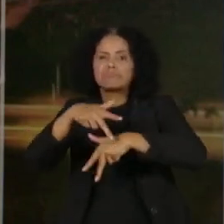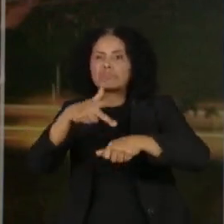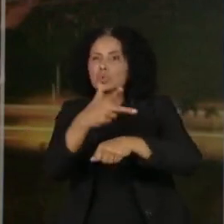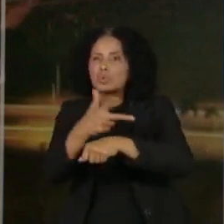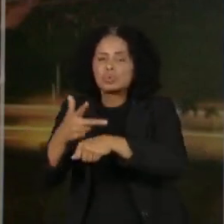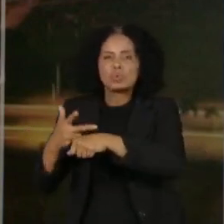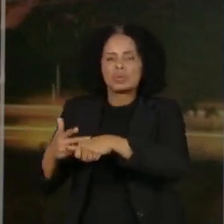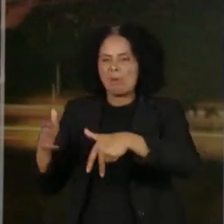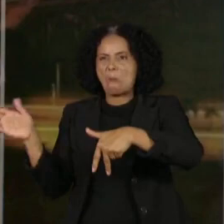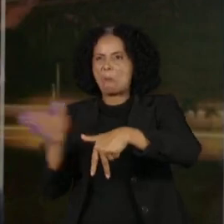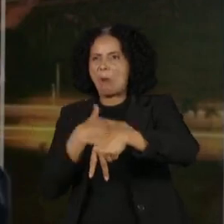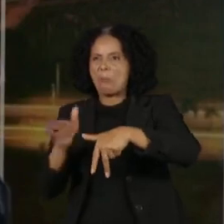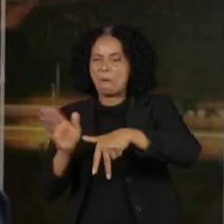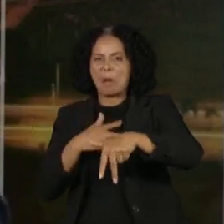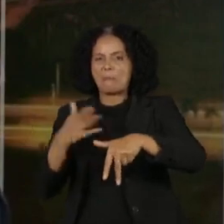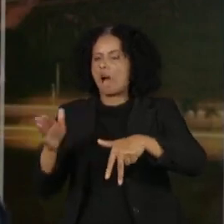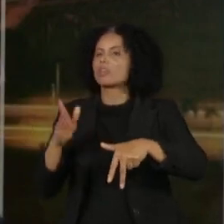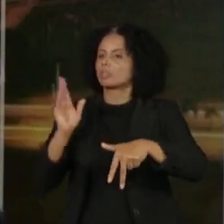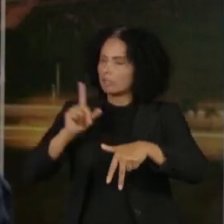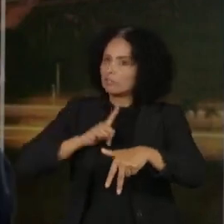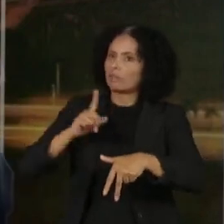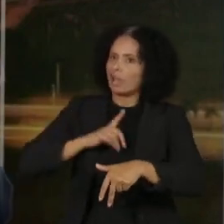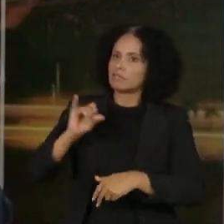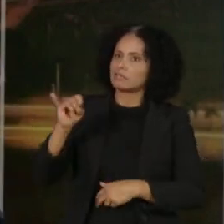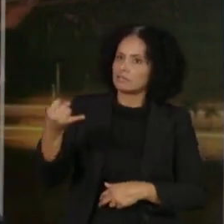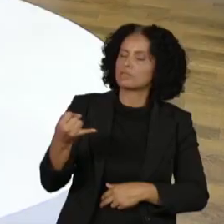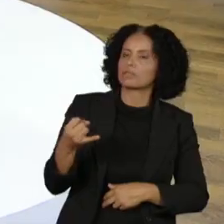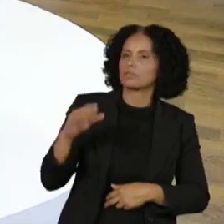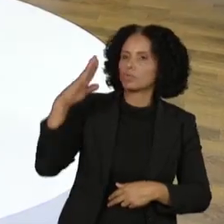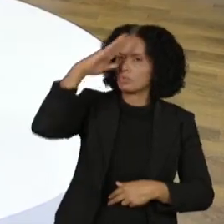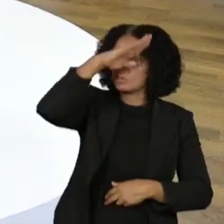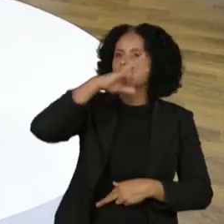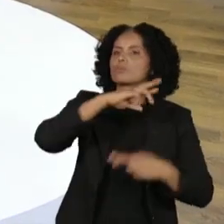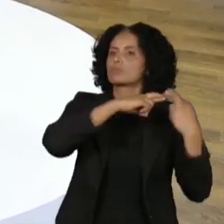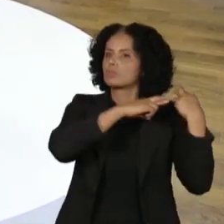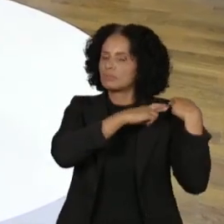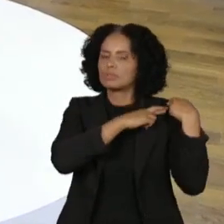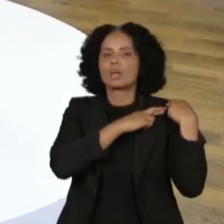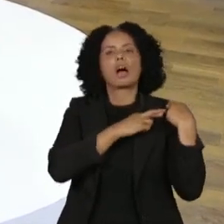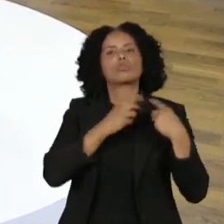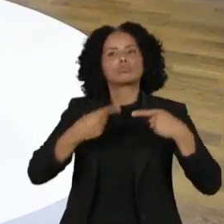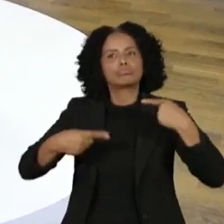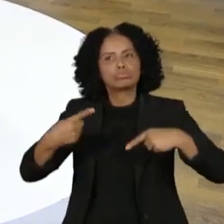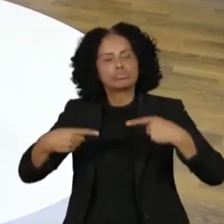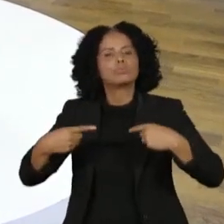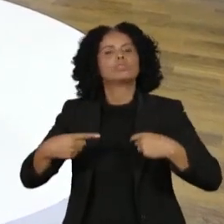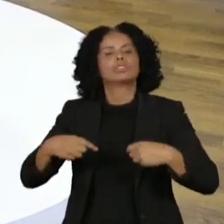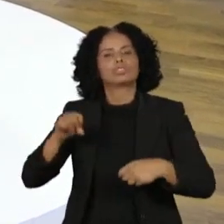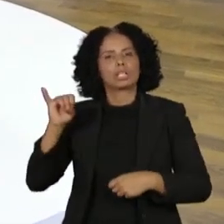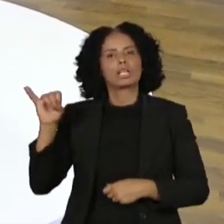os atos terroristas de ontem. Então, Bolsonaro tem sim responsabilidade política e intelectual com as atitudes golpistas no país.